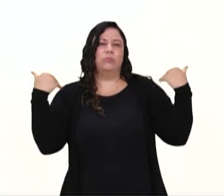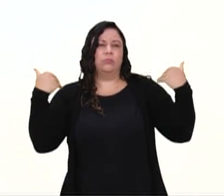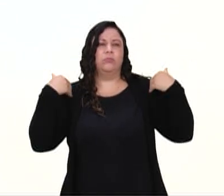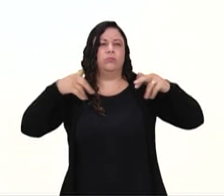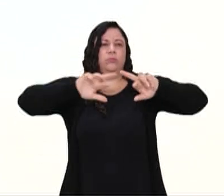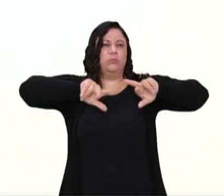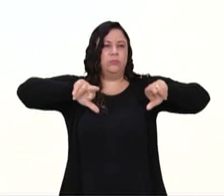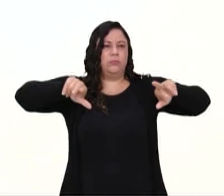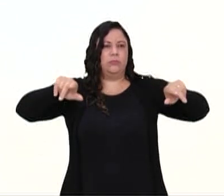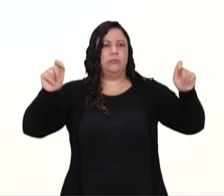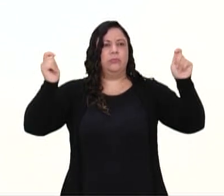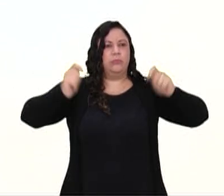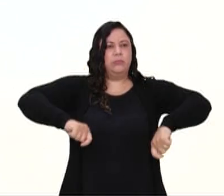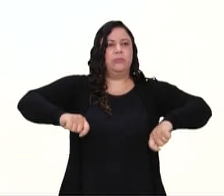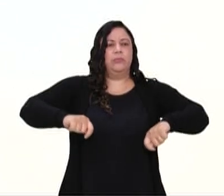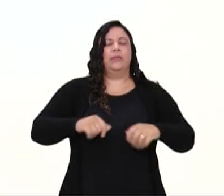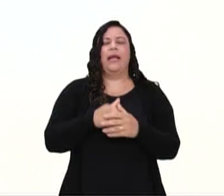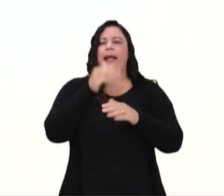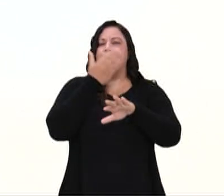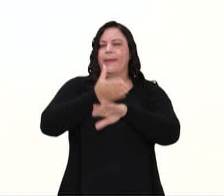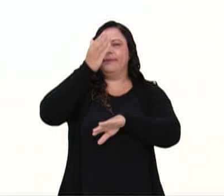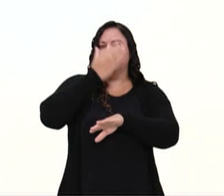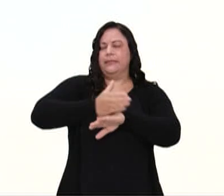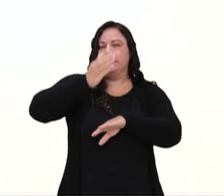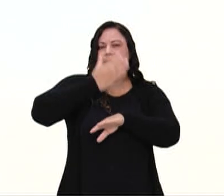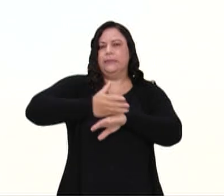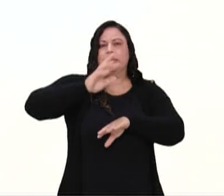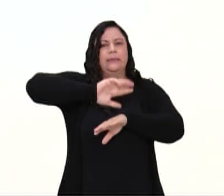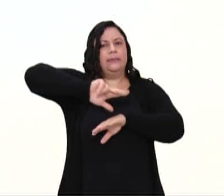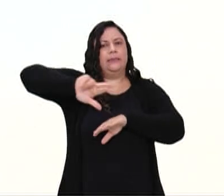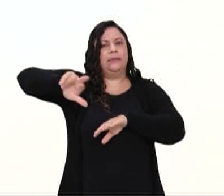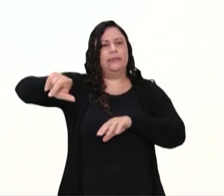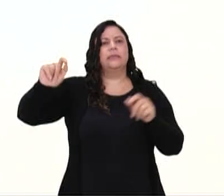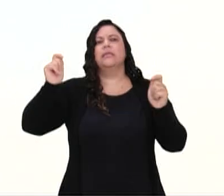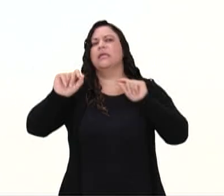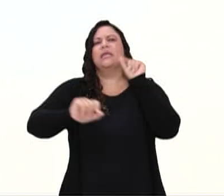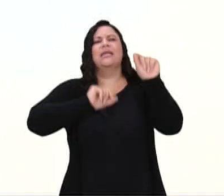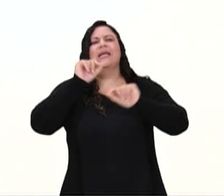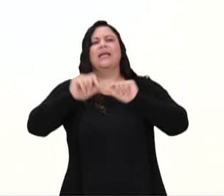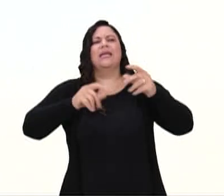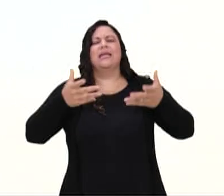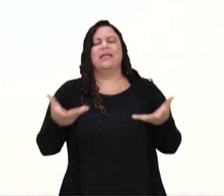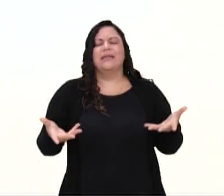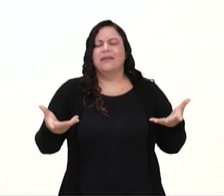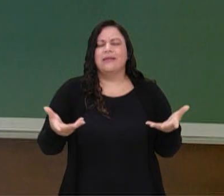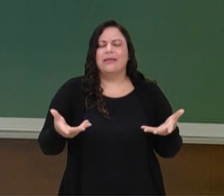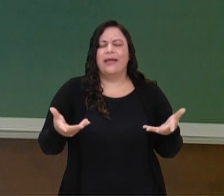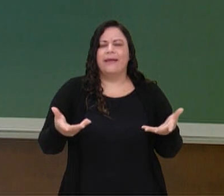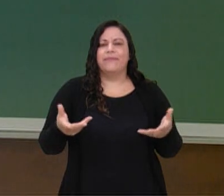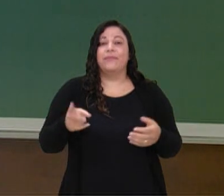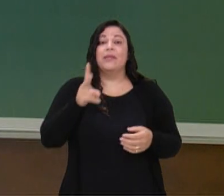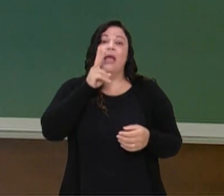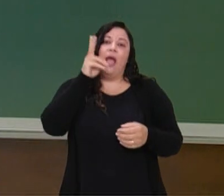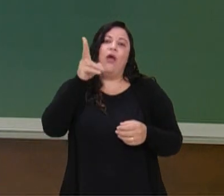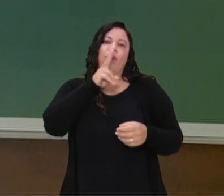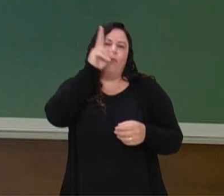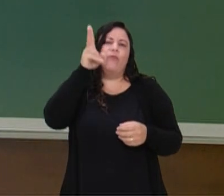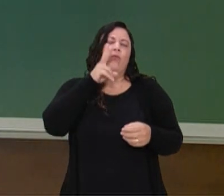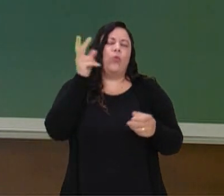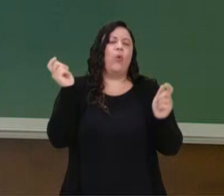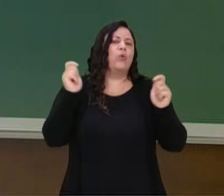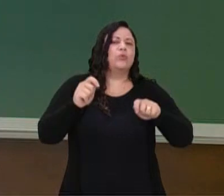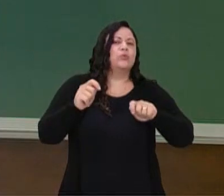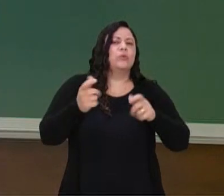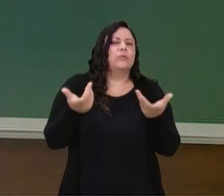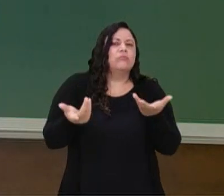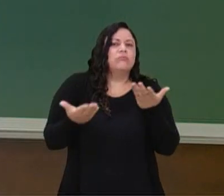atletismo, exercícios aeróbicos e outras modalidades. Então, qual é a atividade, qual é o tipo de